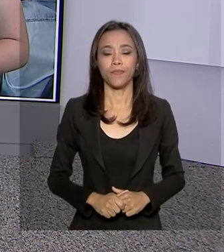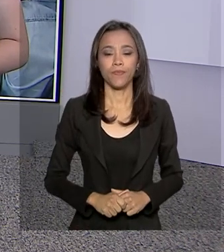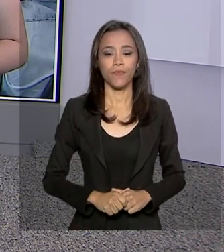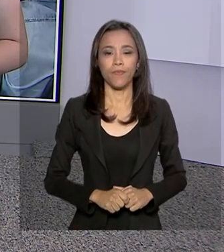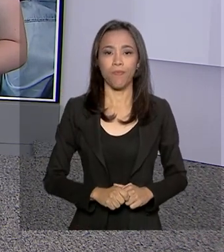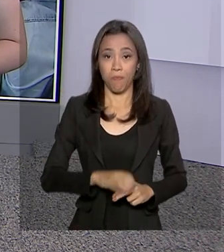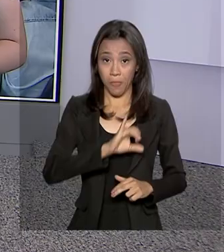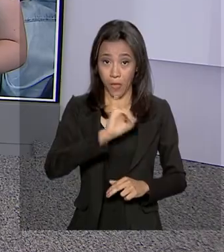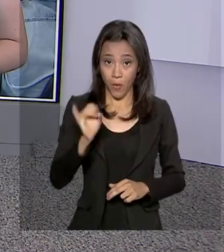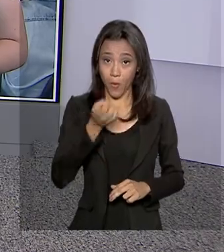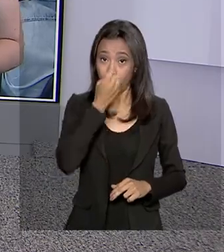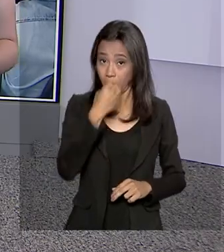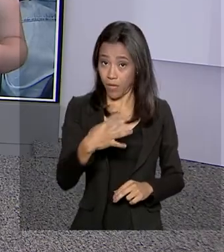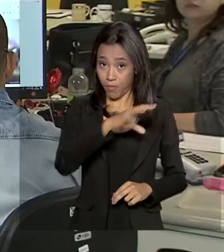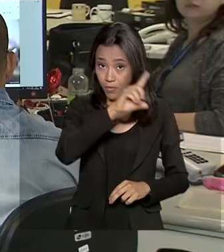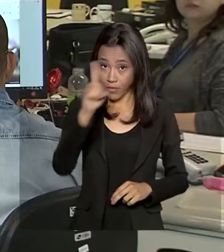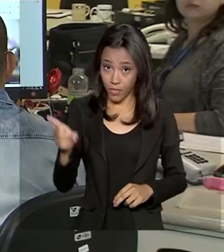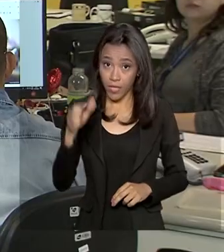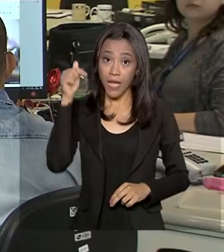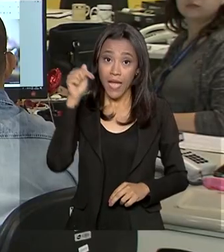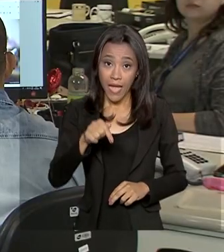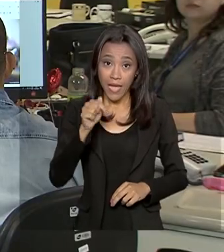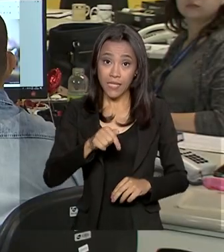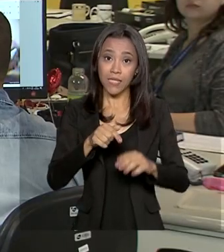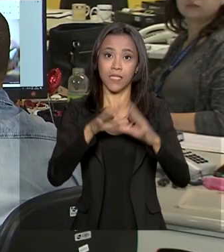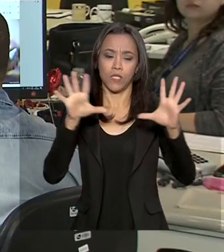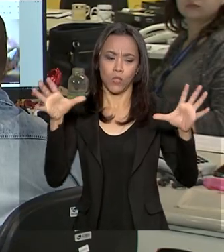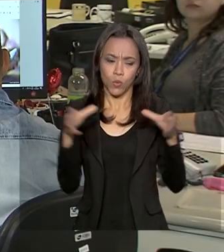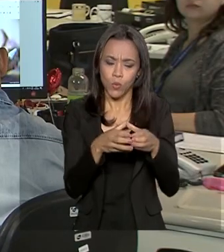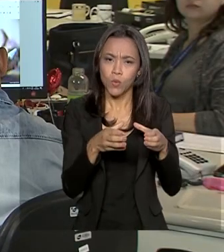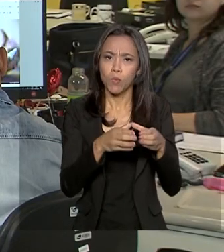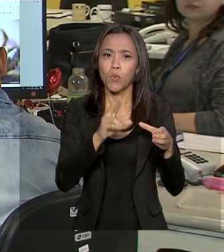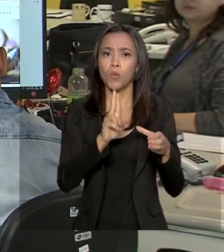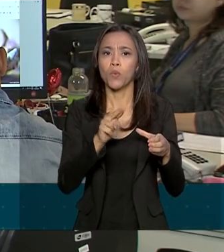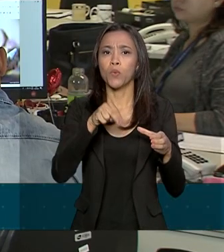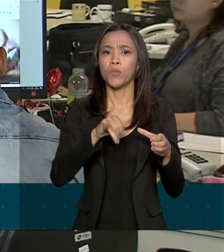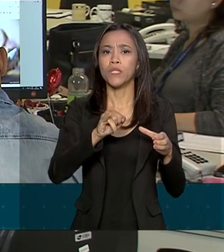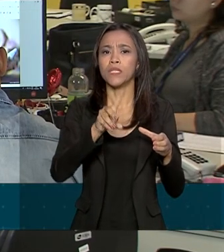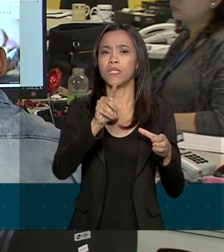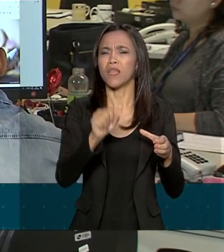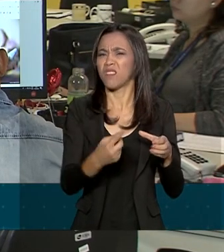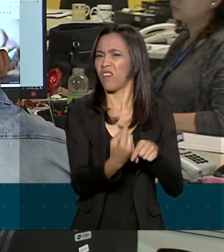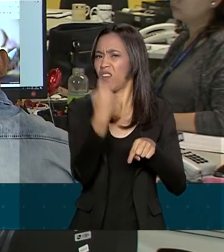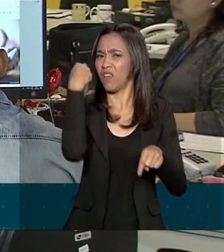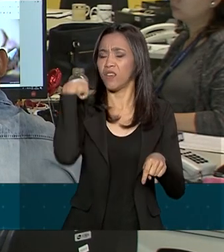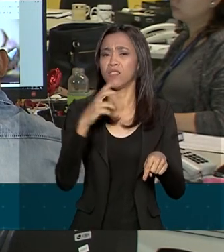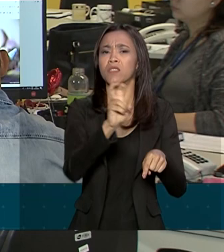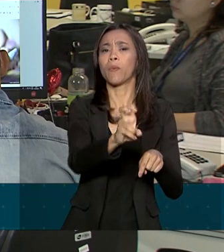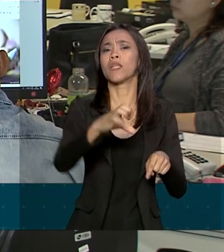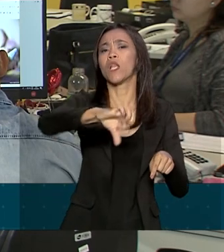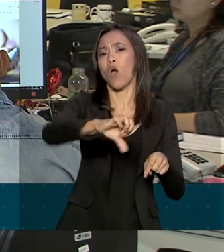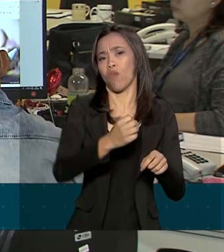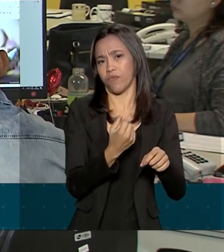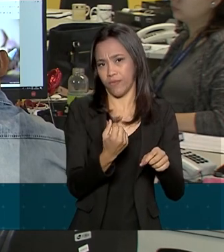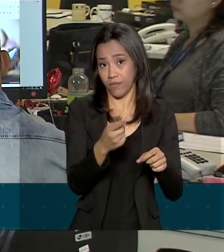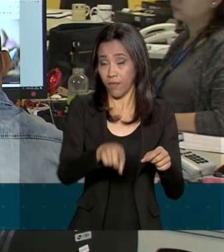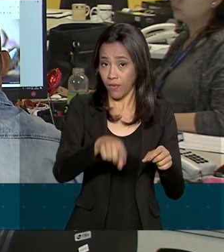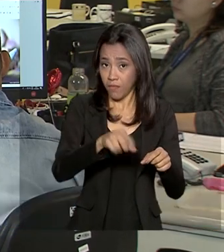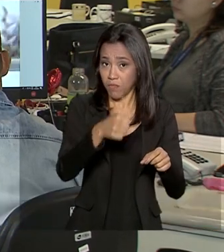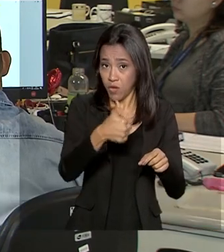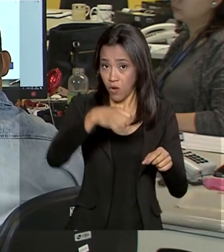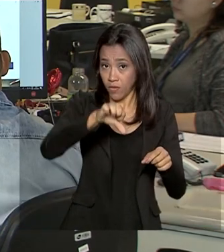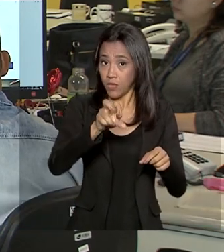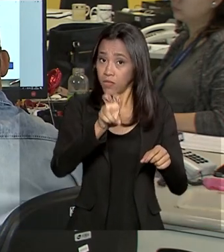Olá, Renata, bom dia. A Operação Unitas é feita desde 1959. Trata-se do mais antigo exercício